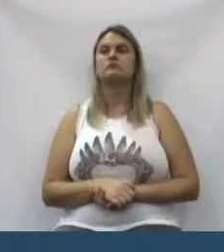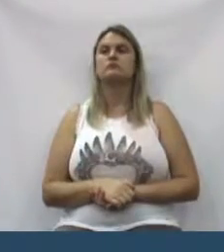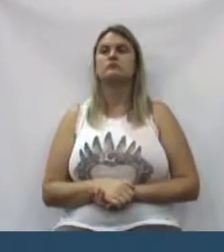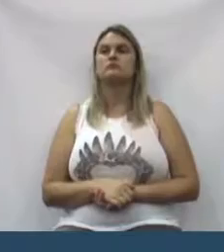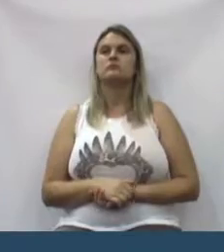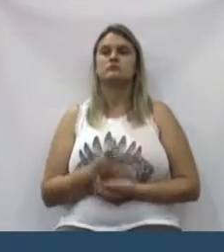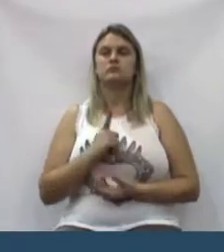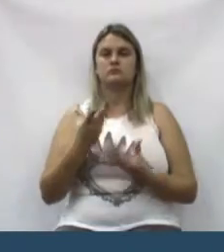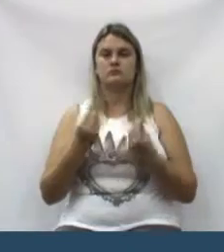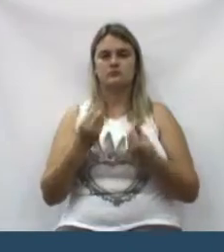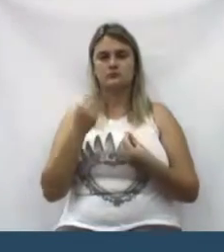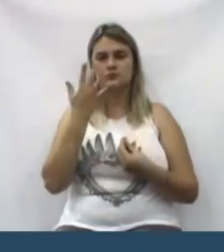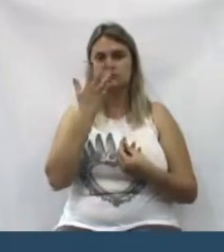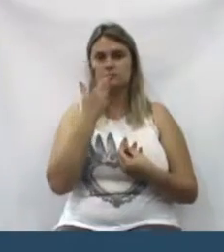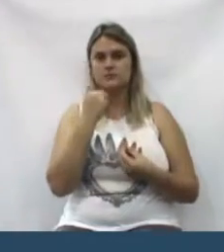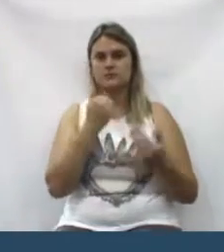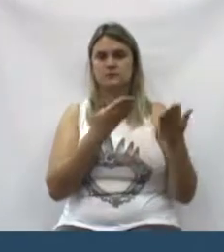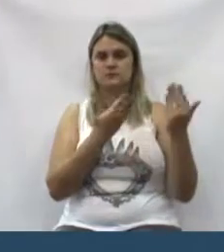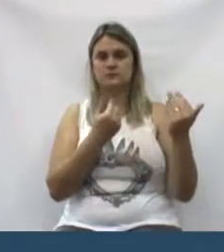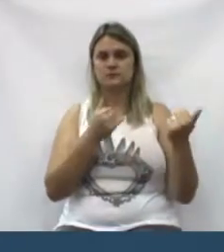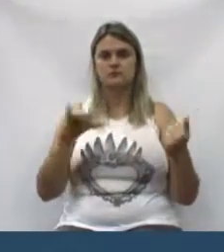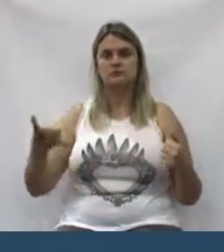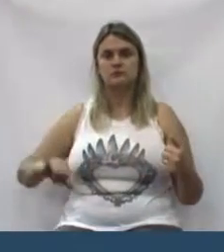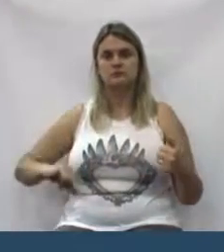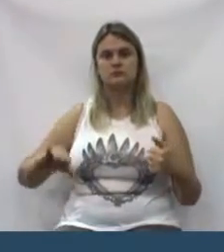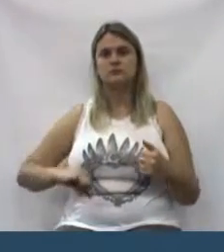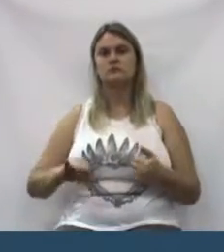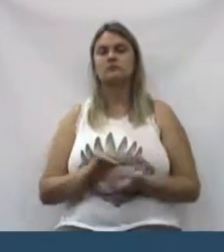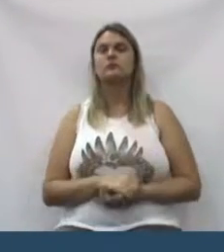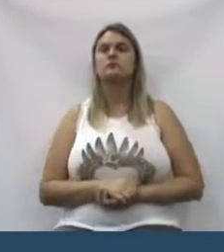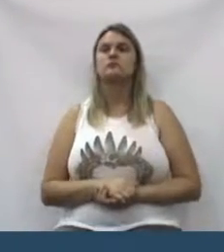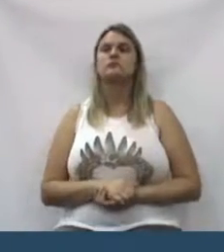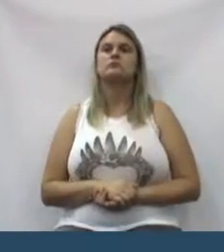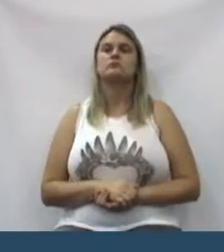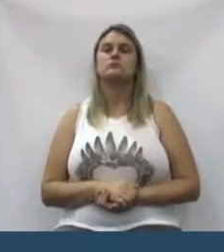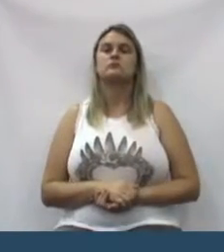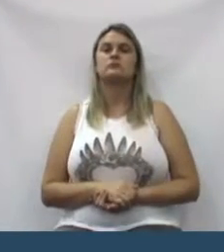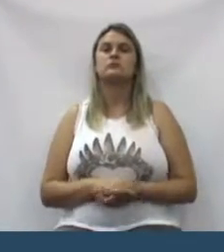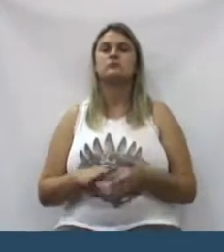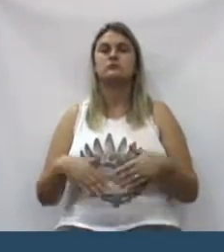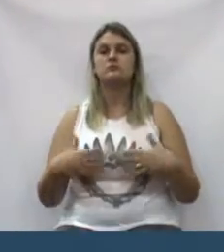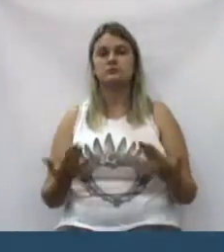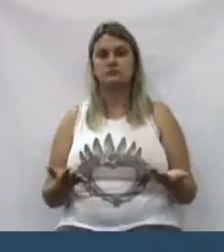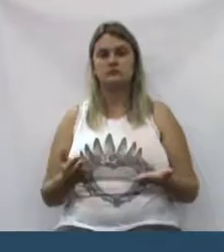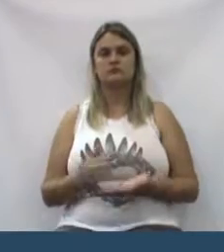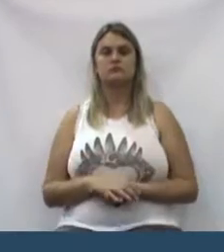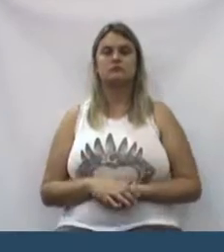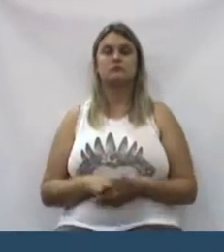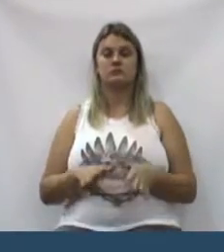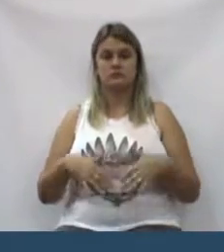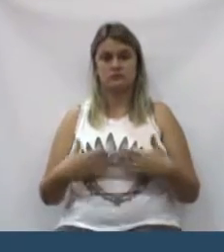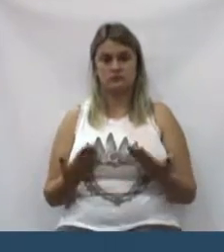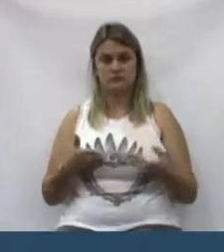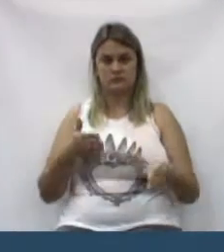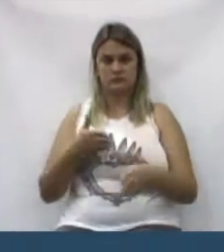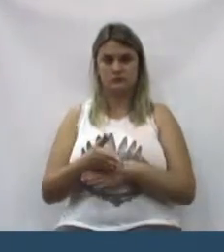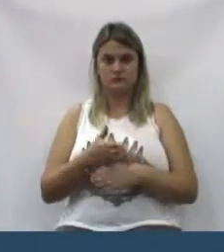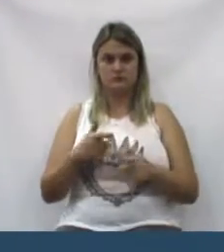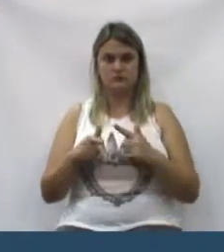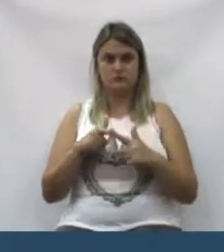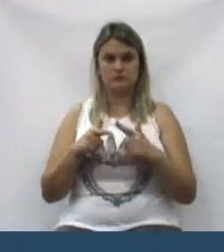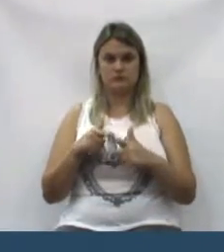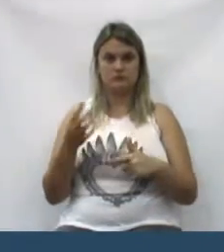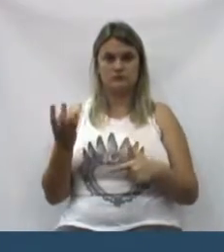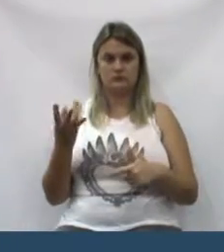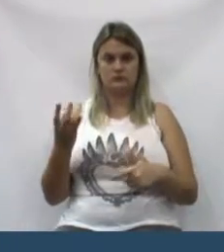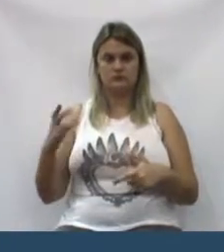muita criança, muito jovem sofrendo, enfim, quando se entra nas drogas,